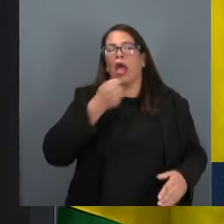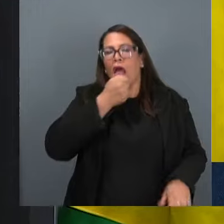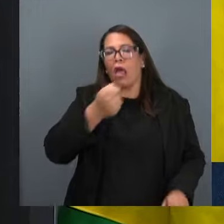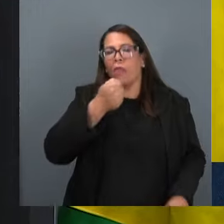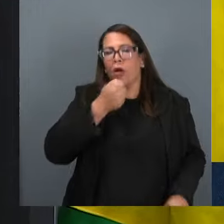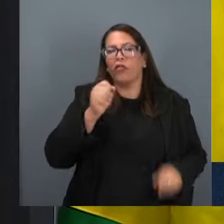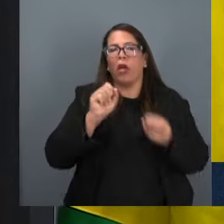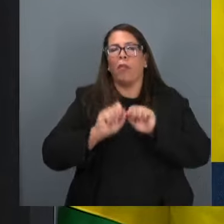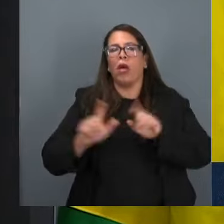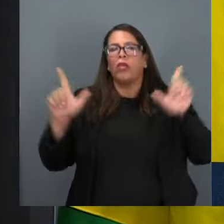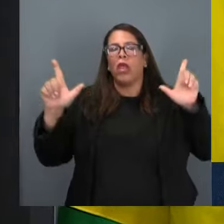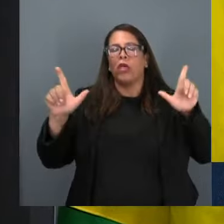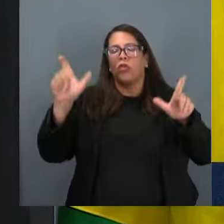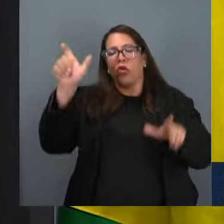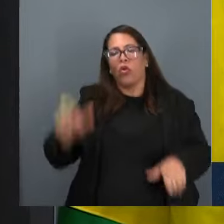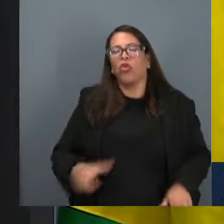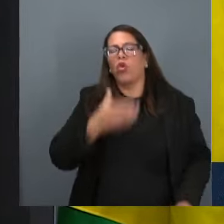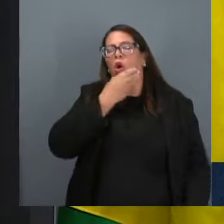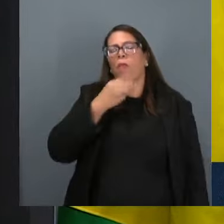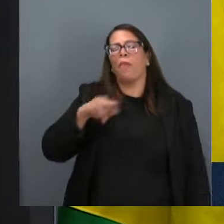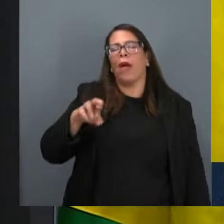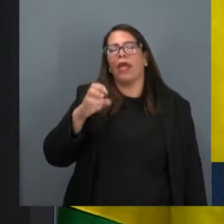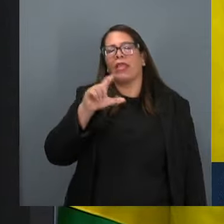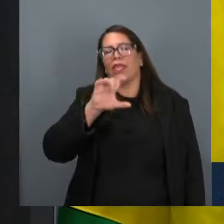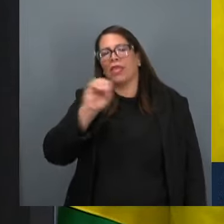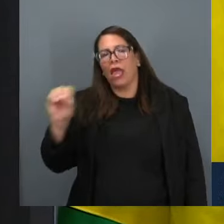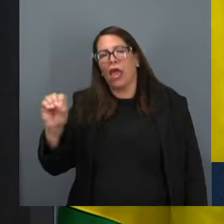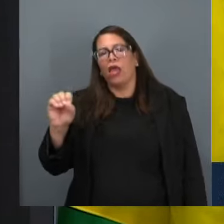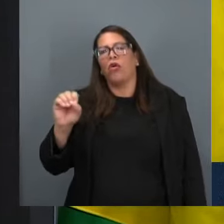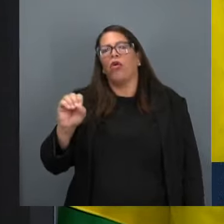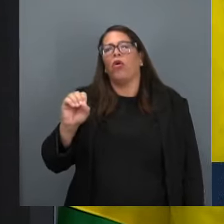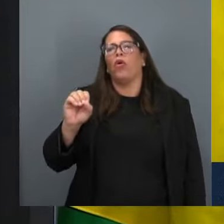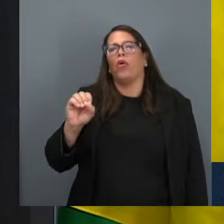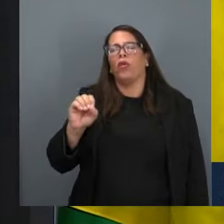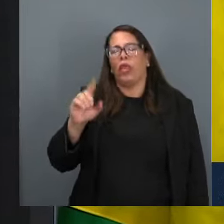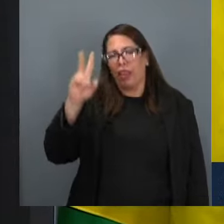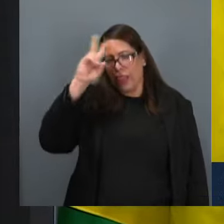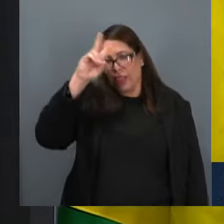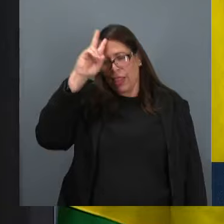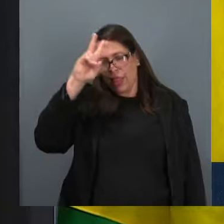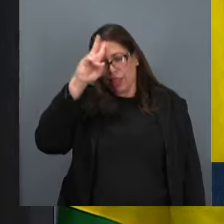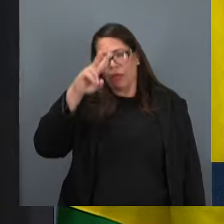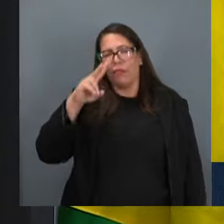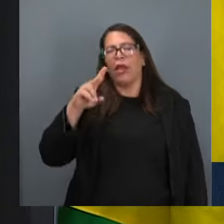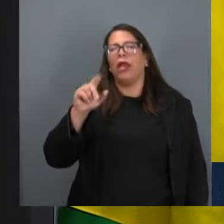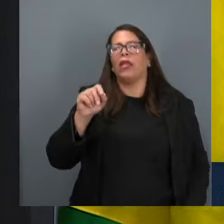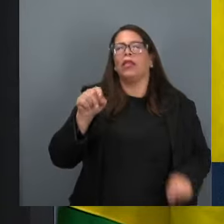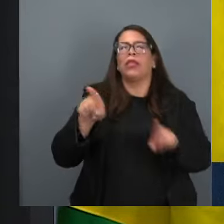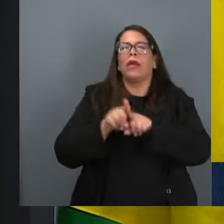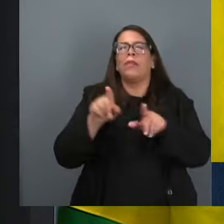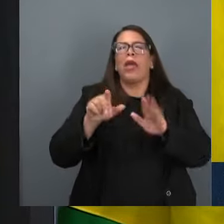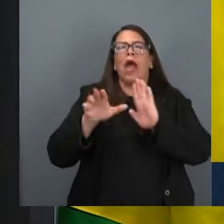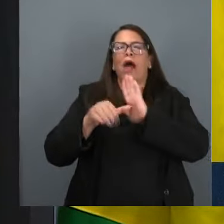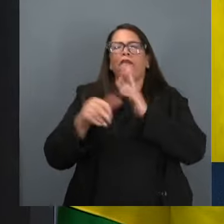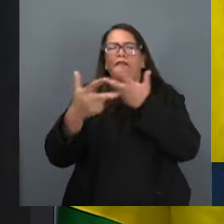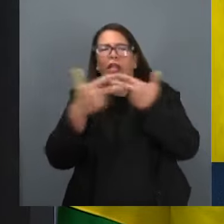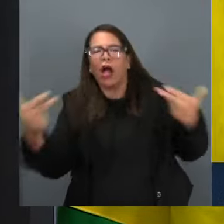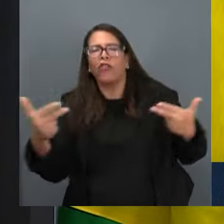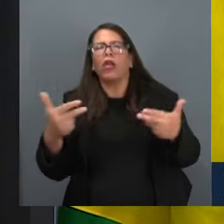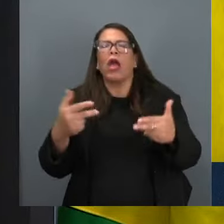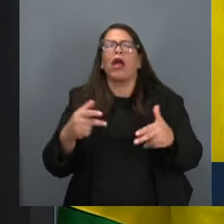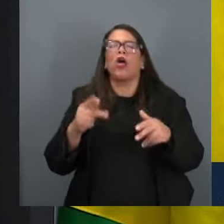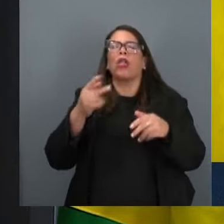Marcelo Odebrecht, em colaboração premiada no âmbito da Lava Jato, se refere ao próprio